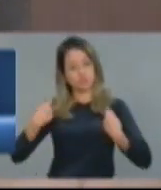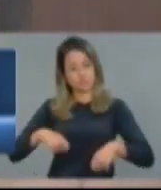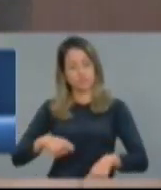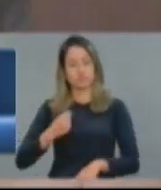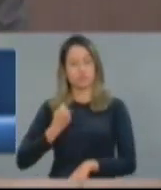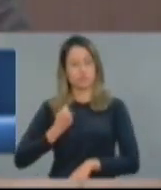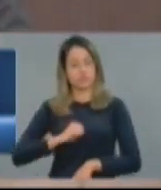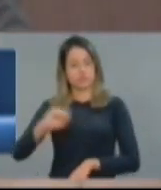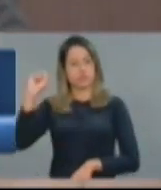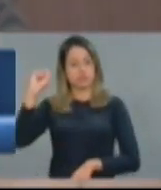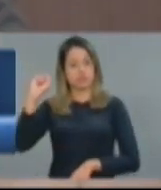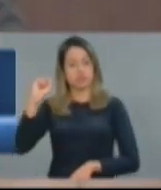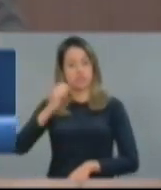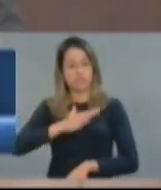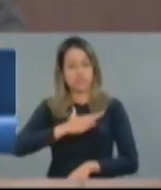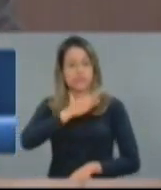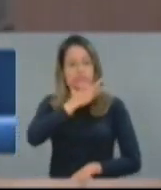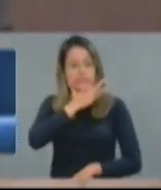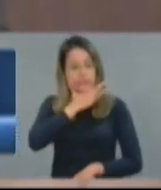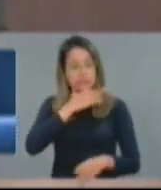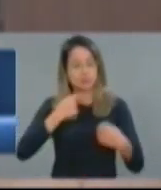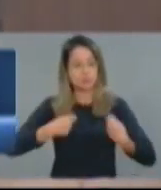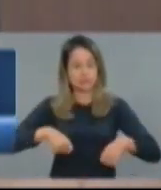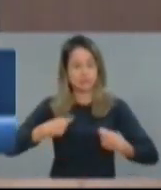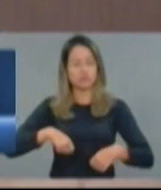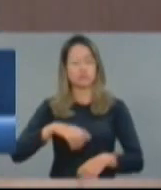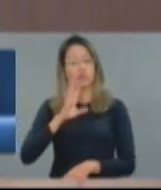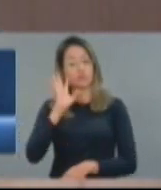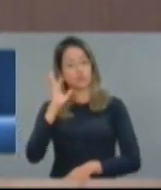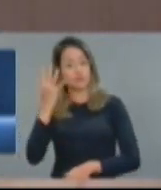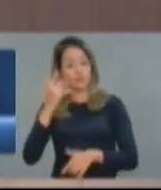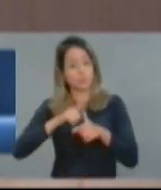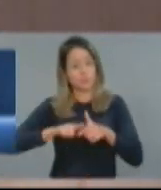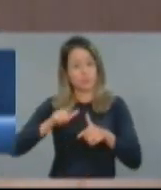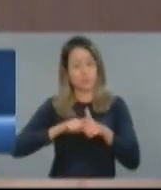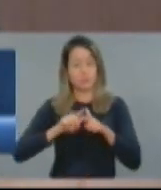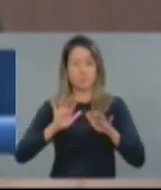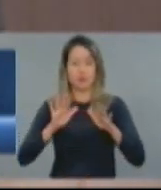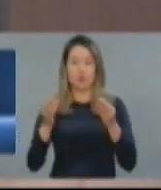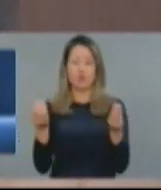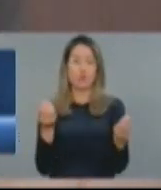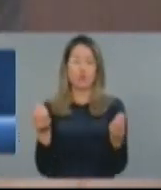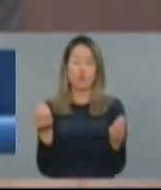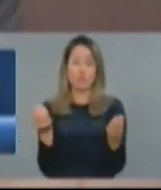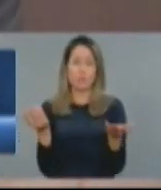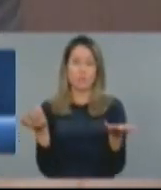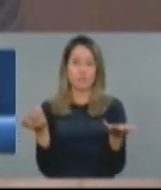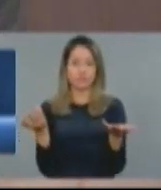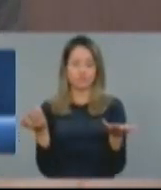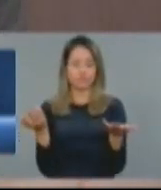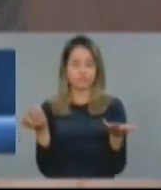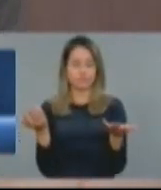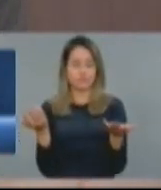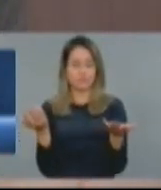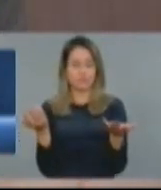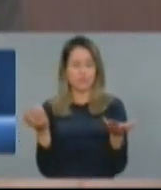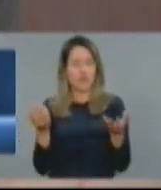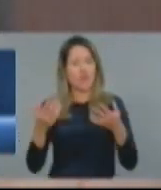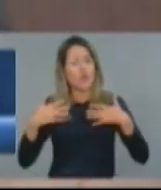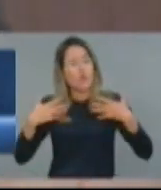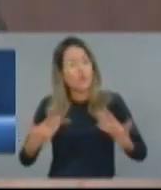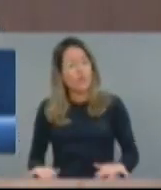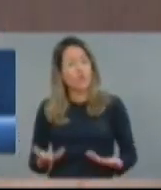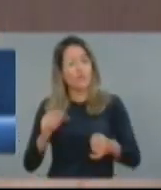A questão que está colocada é como se enfrenta a crise e quais as ações que devem ser